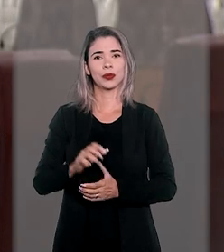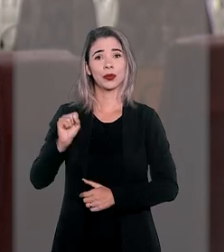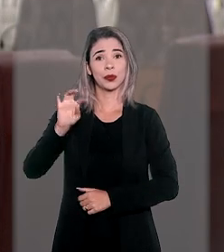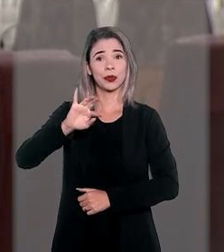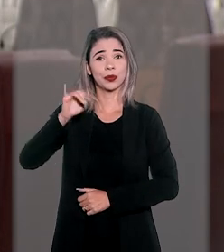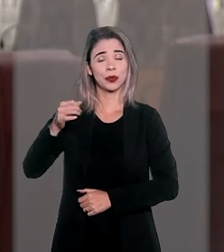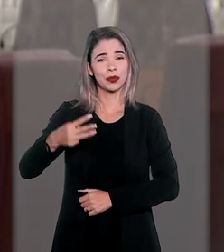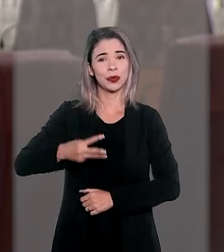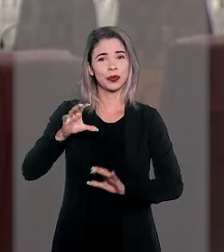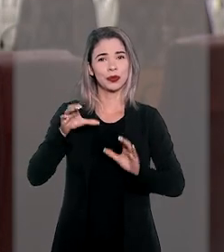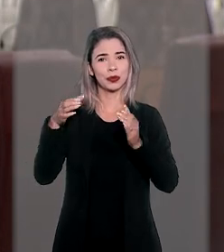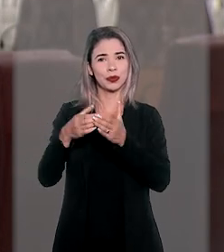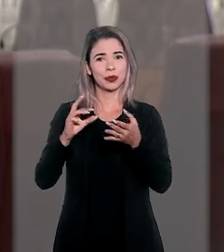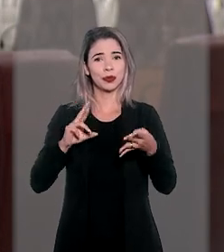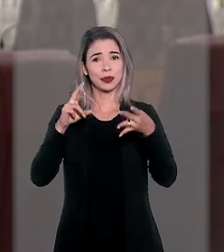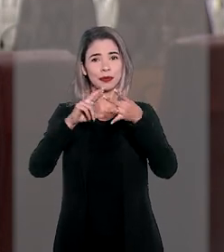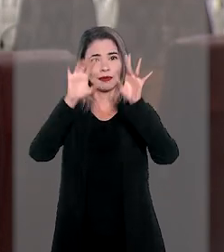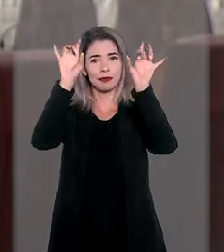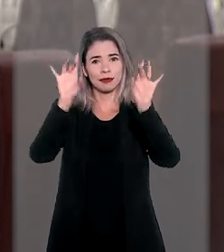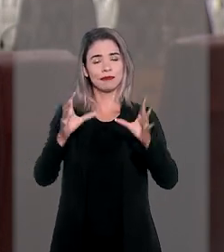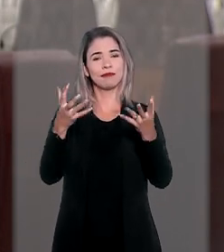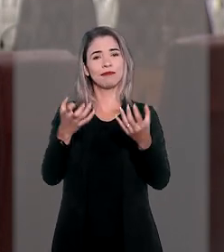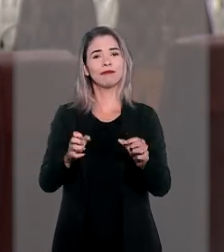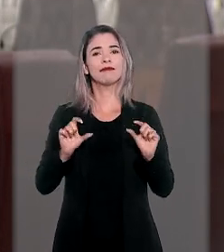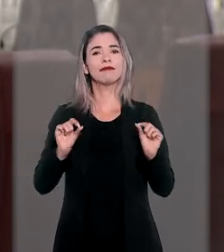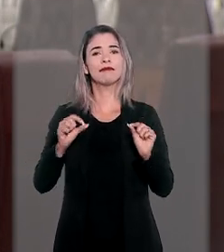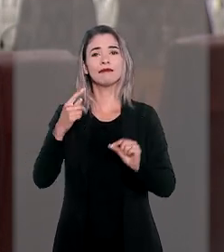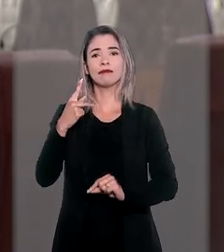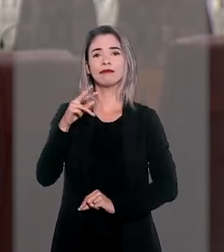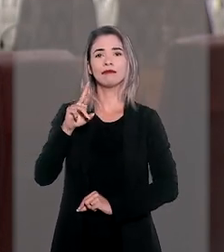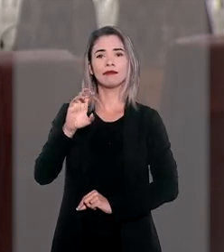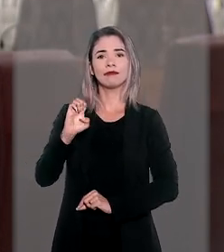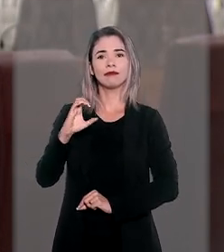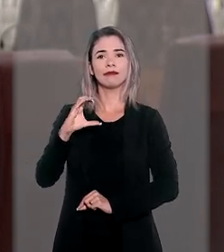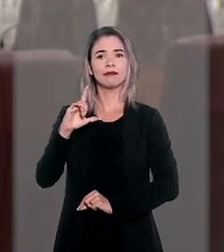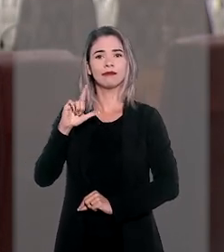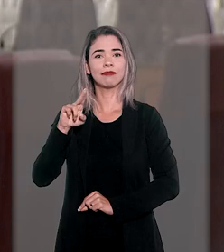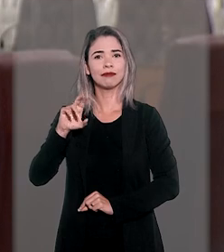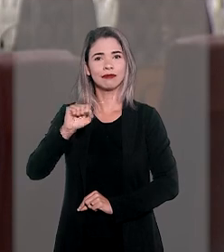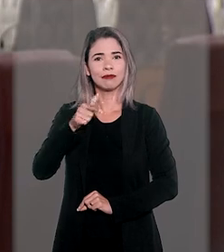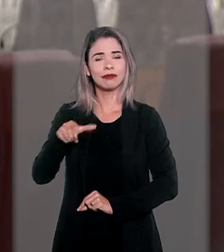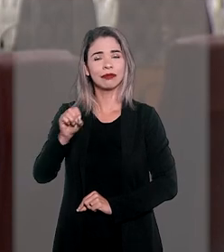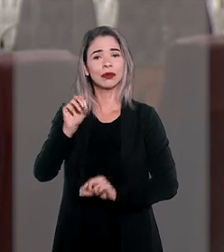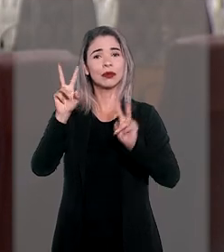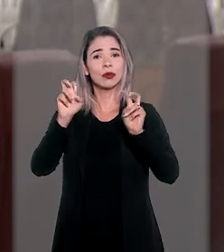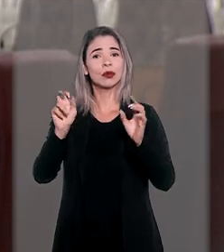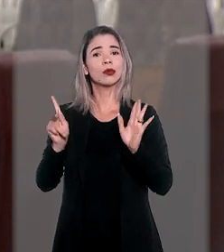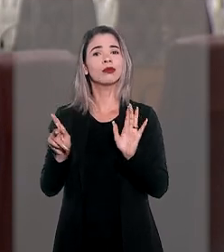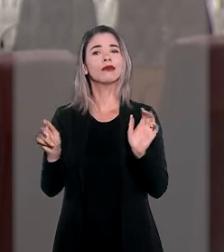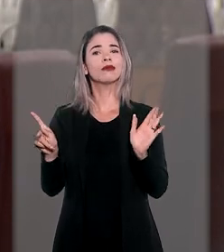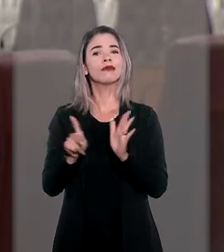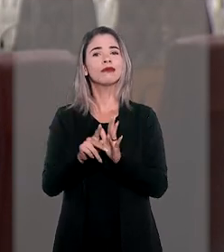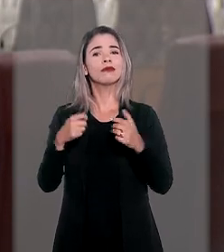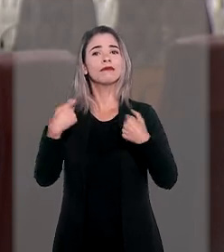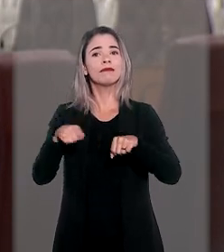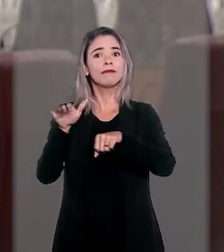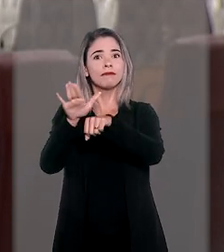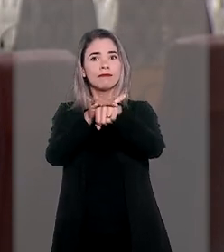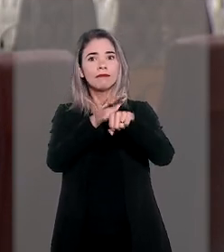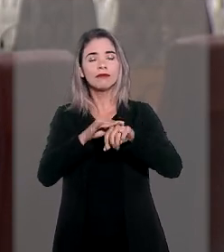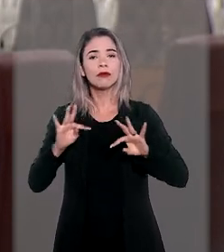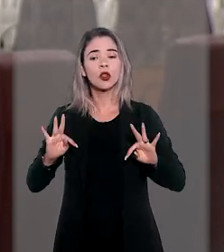turma deu provimento ao recurso especial para reconhecer a preclusão consumativa da questão referente à necessidade de